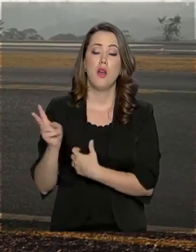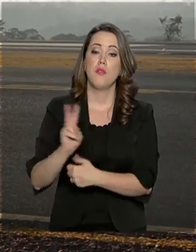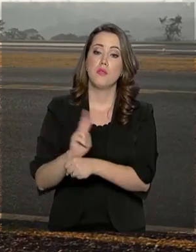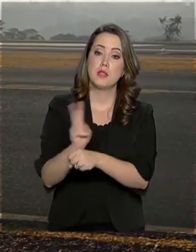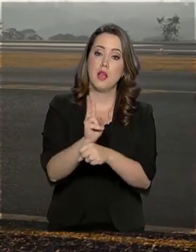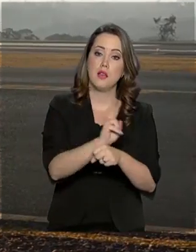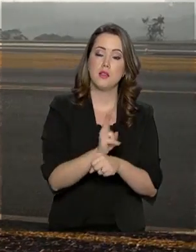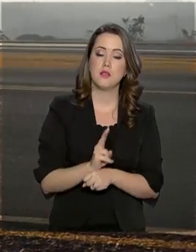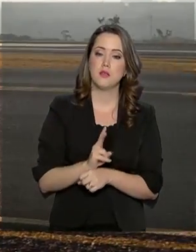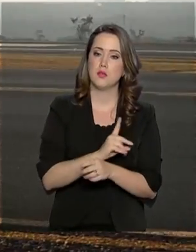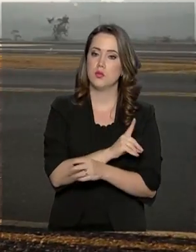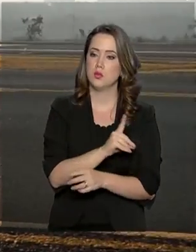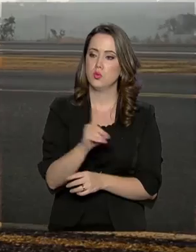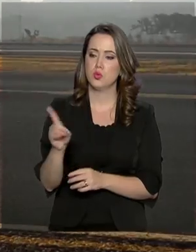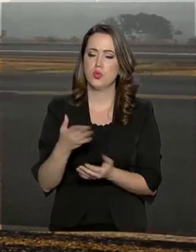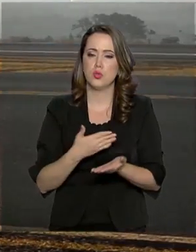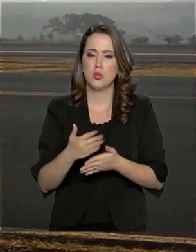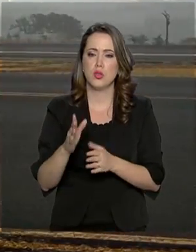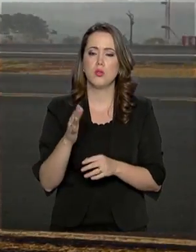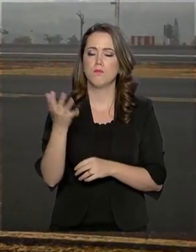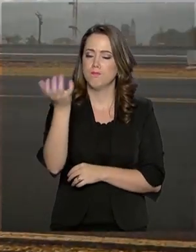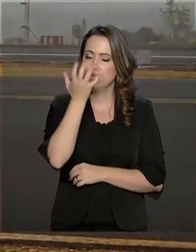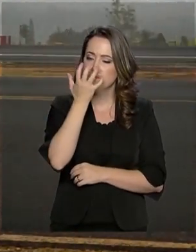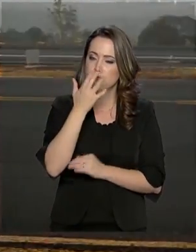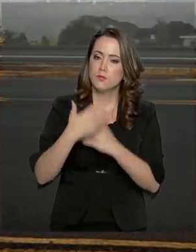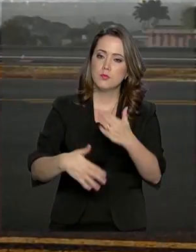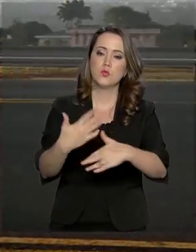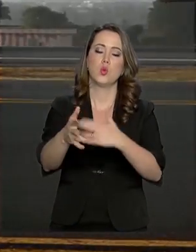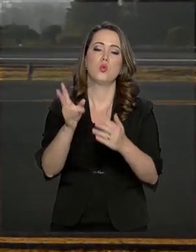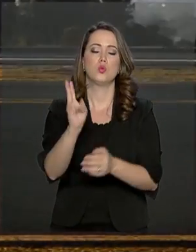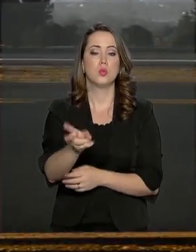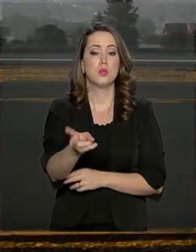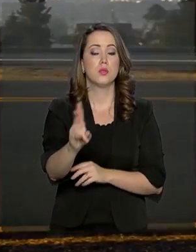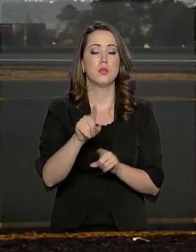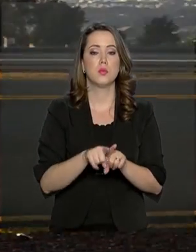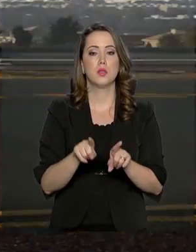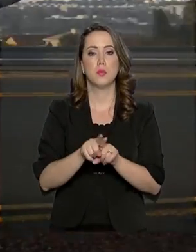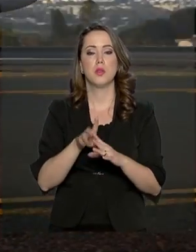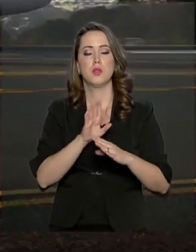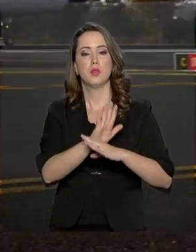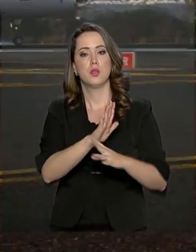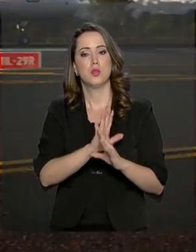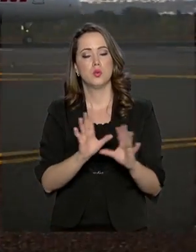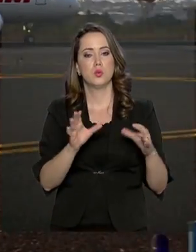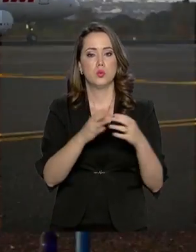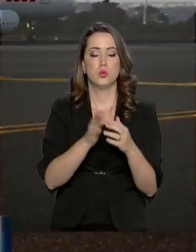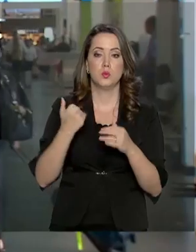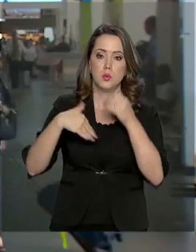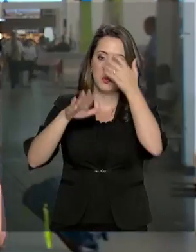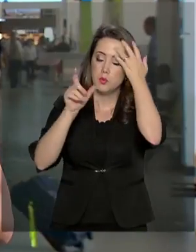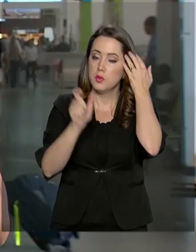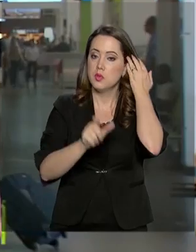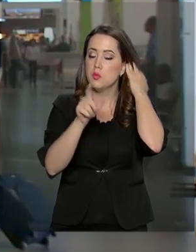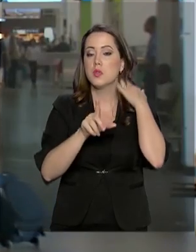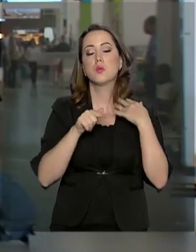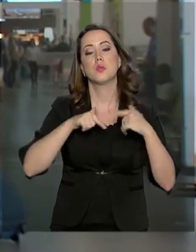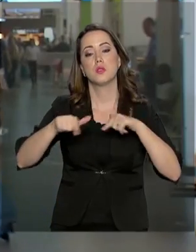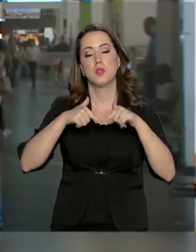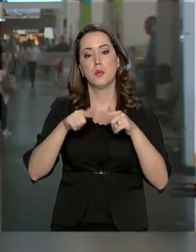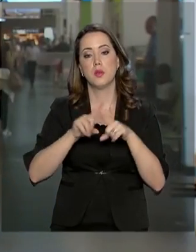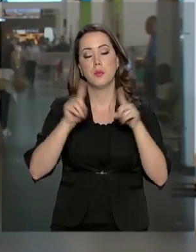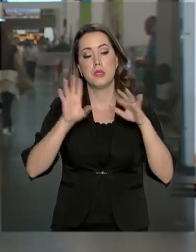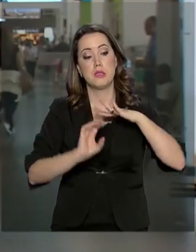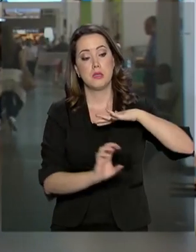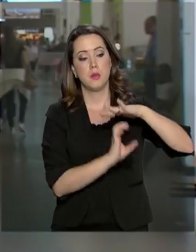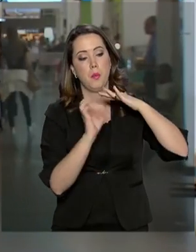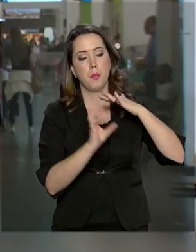durante os dias de Carnaval segue intensificada e também tem reforço de profissionais nos aeroportos. Já as empresas